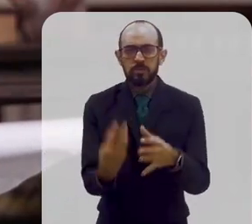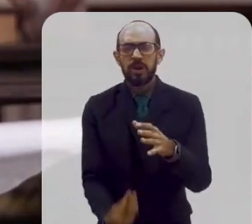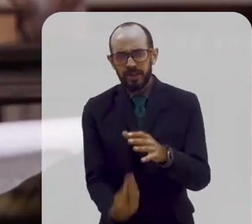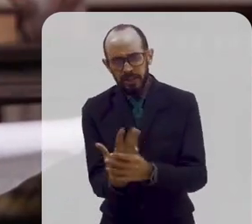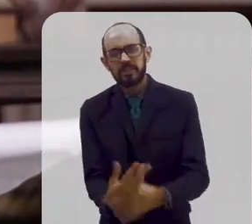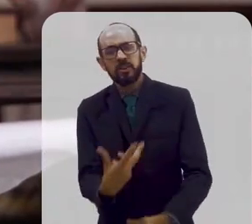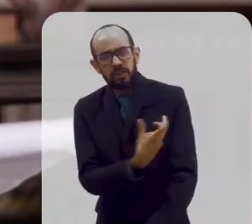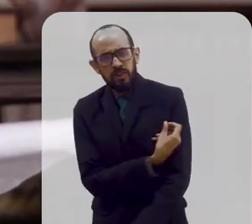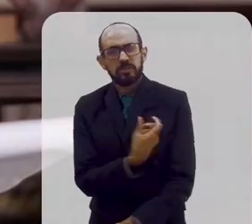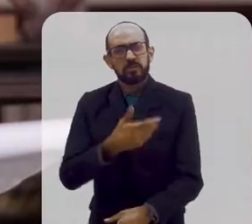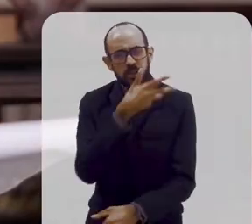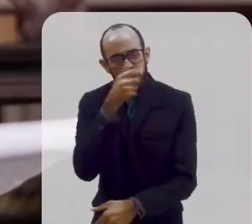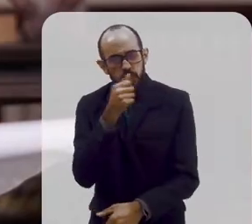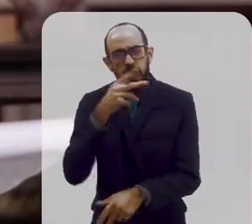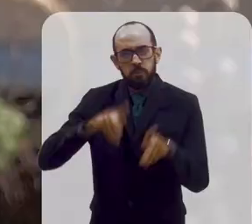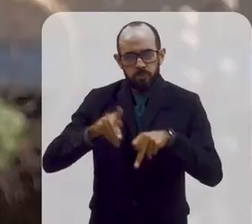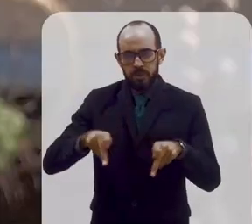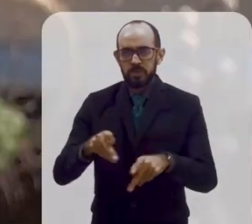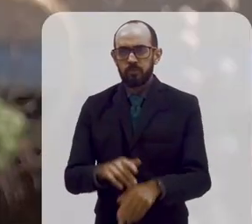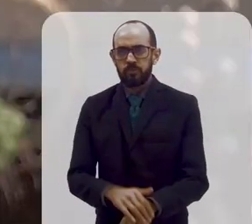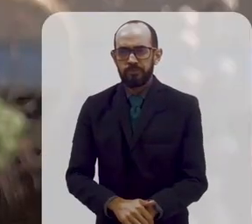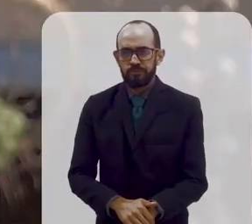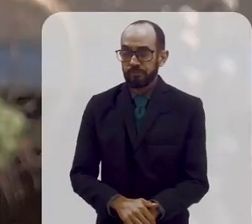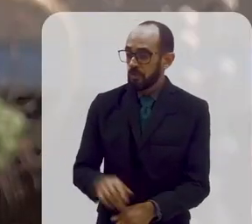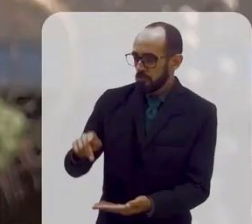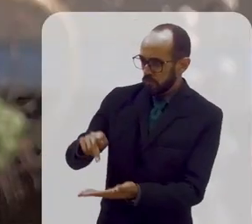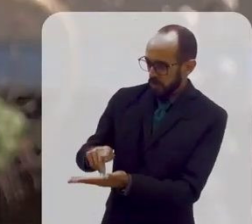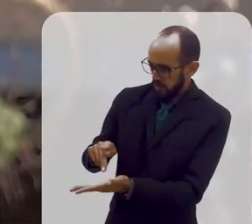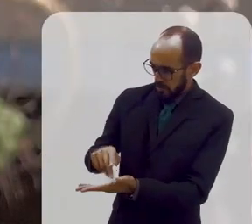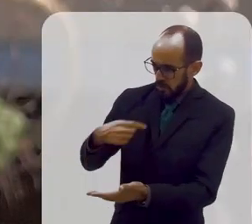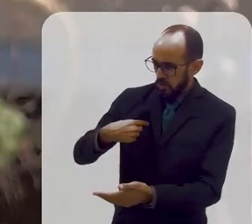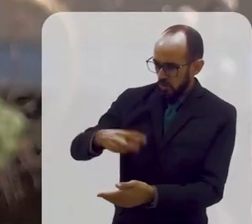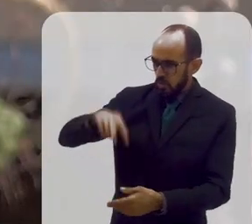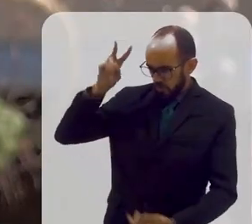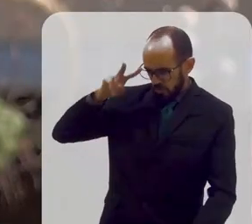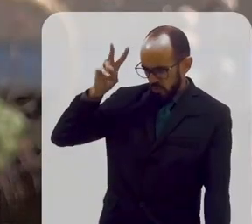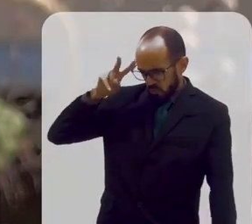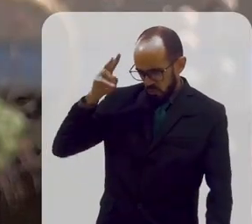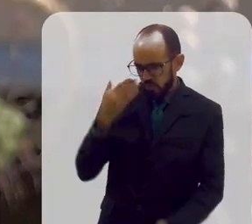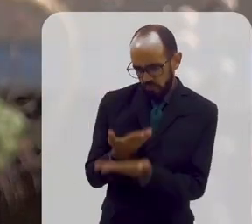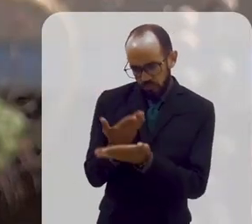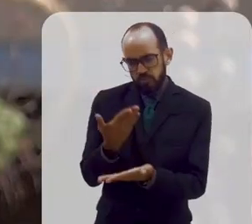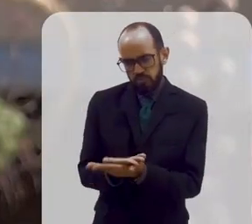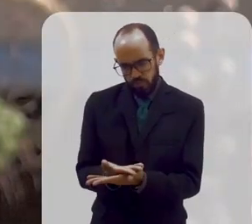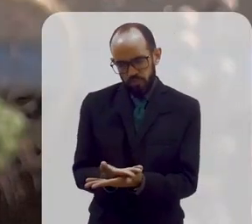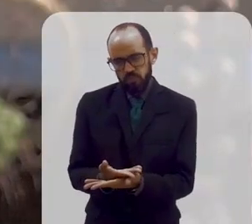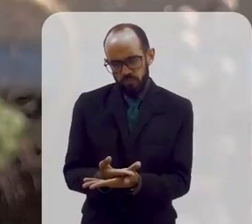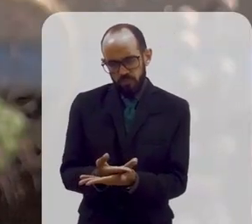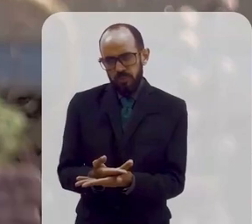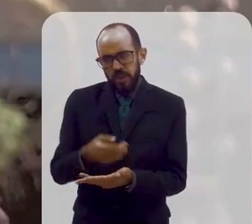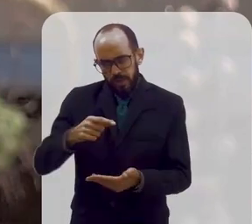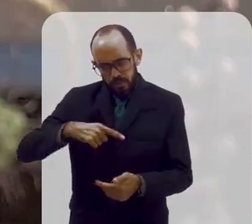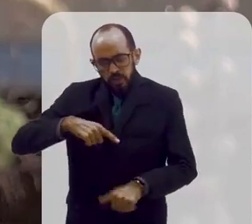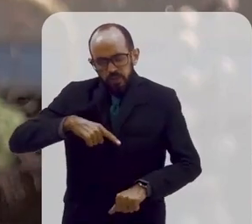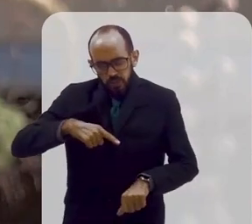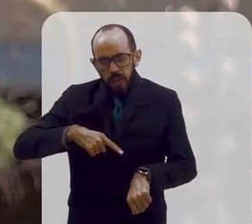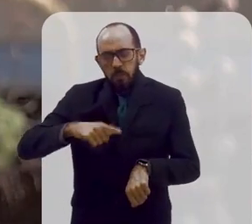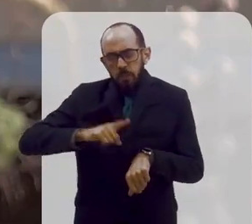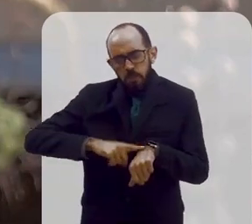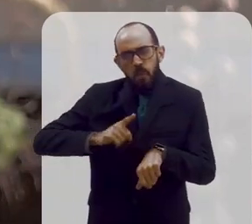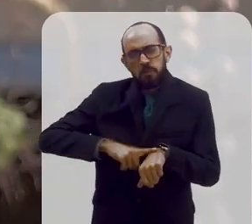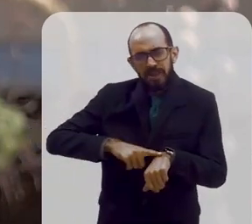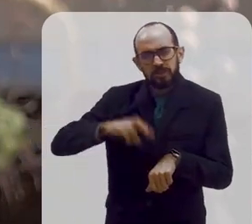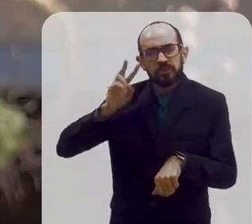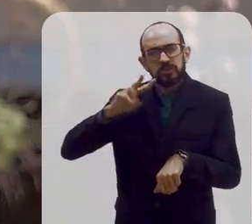de vacinas que hoje salvam a população. É, eu como historiador posso falar, isso é cíclico, né? Existem momentos na nossa